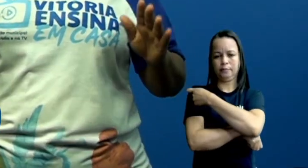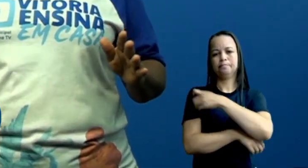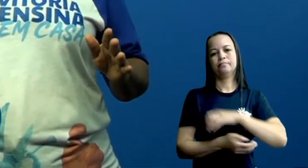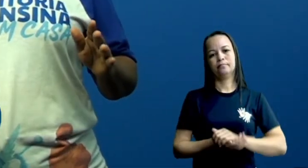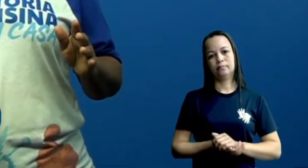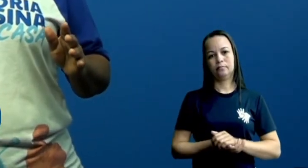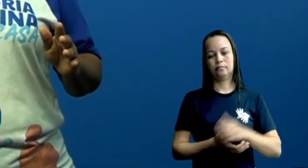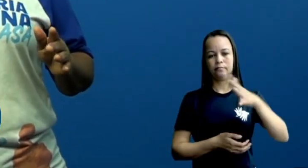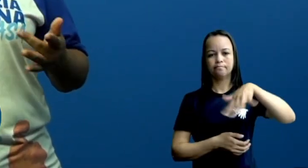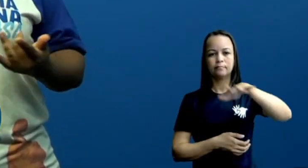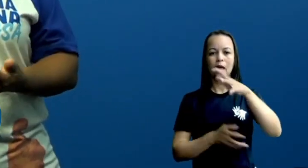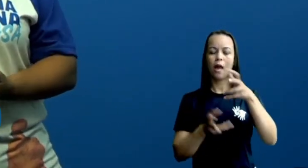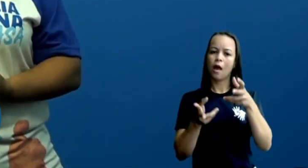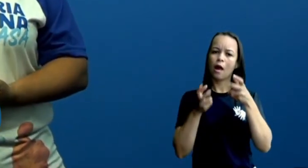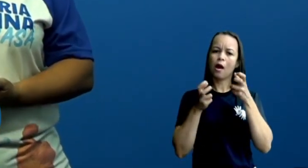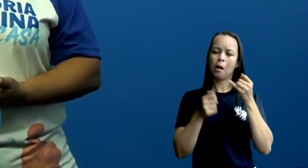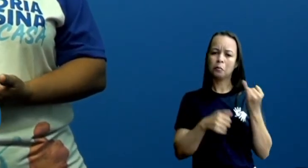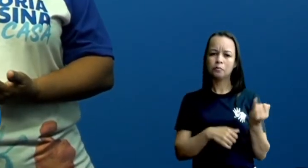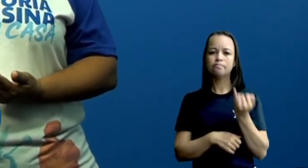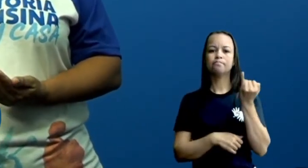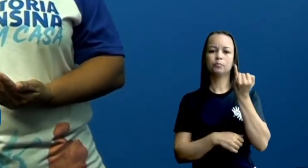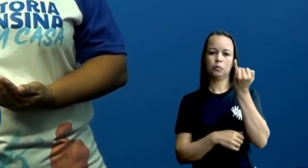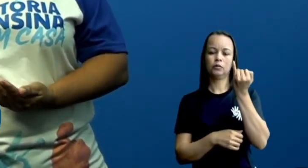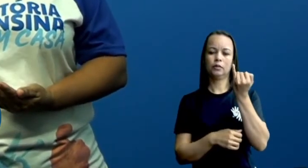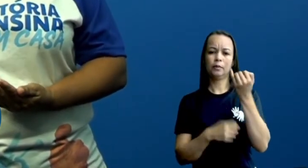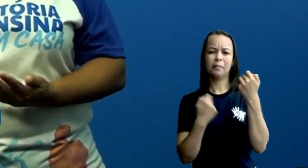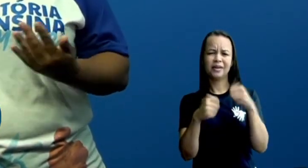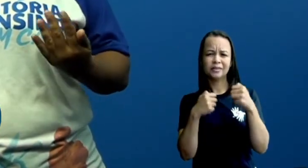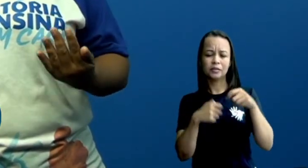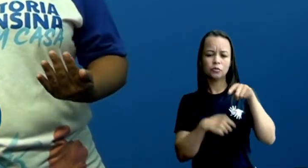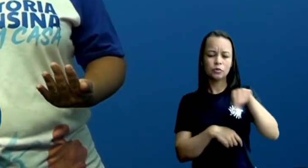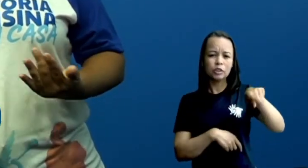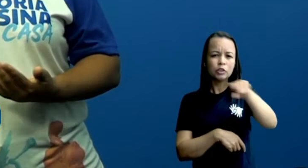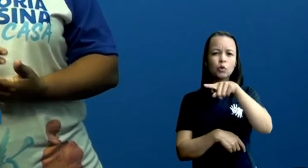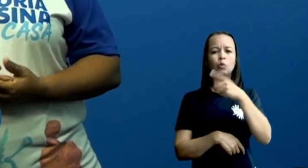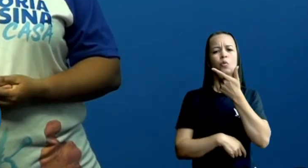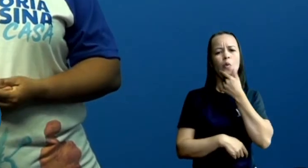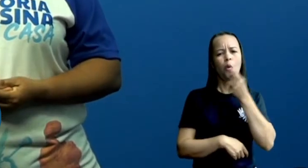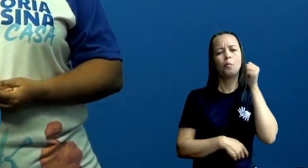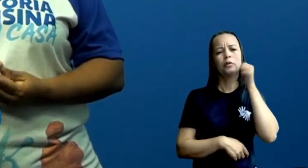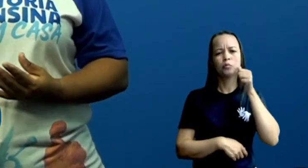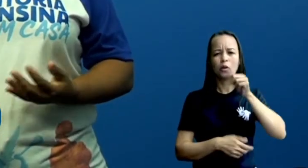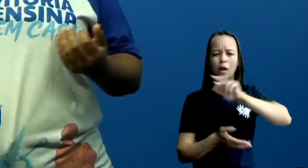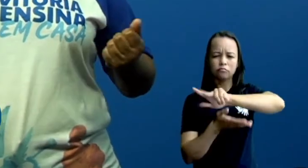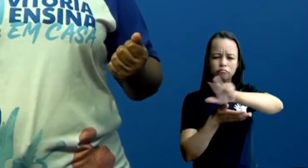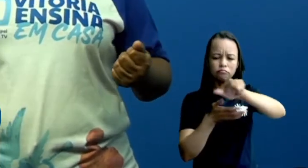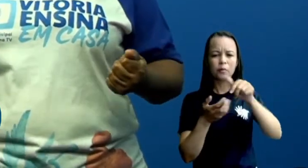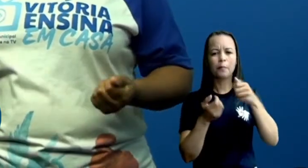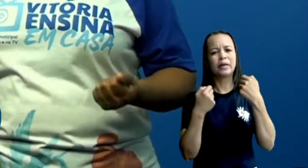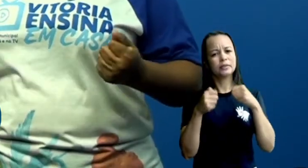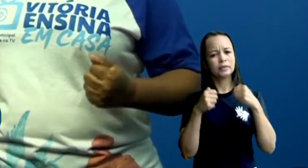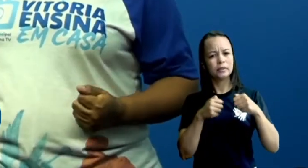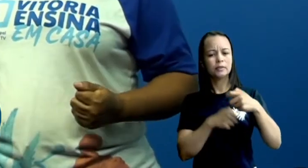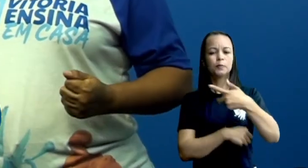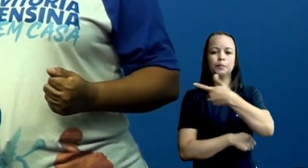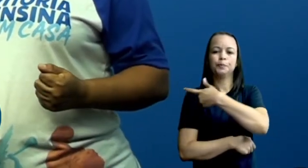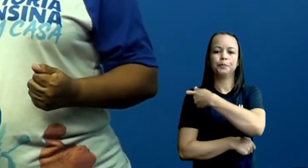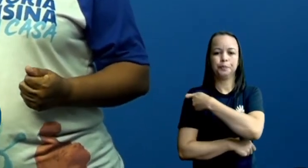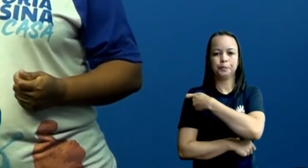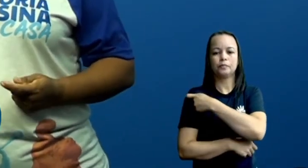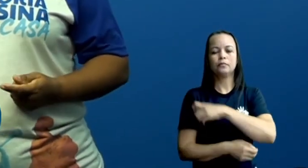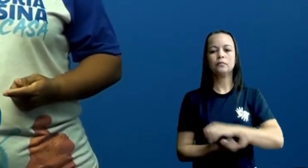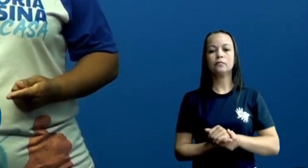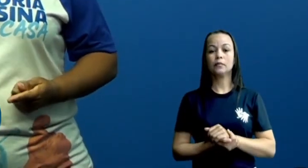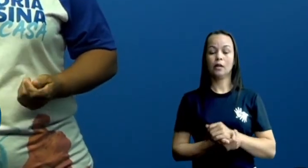isso é muito sério. É preciso que todos e todas tomem as vacinas. Vejam só, eu, enquanto